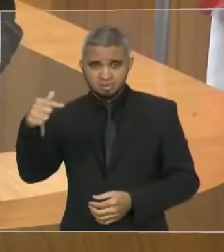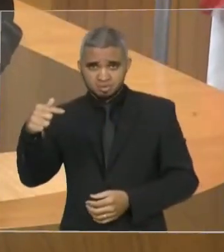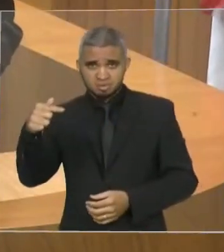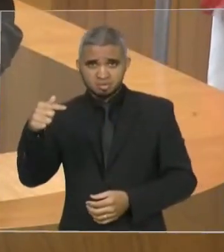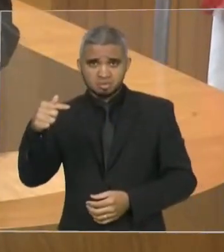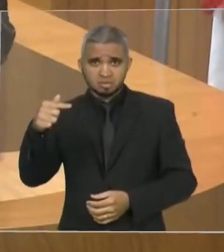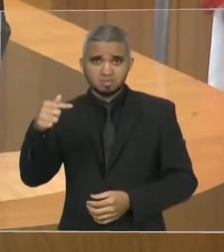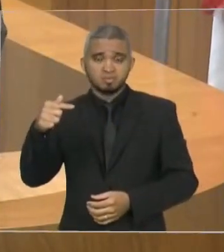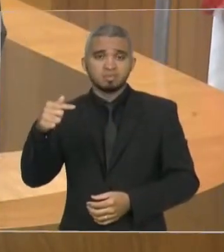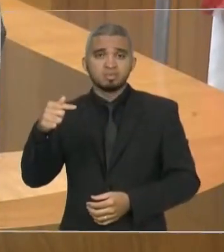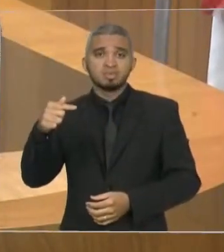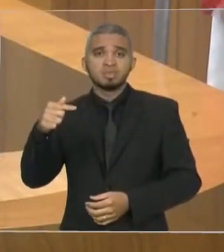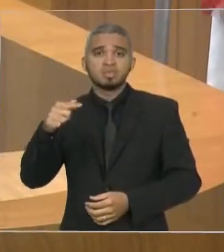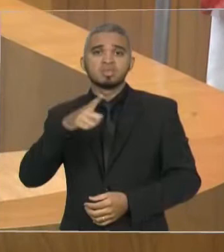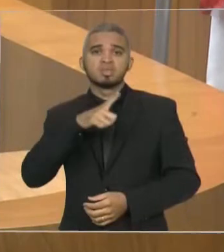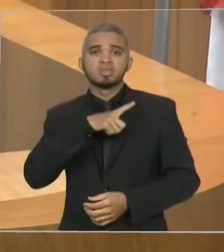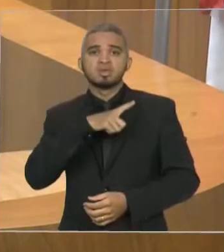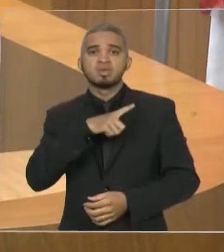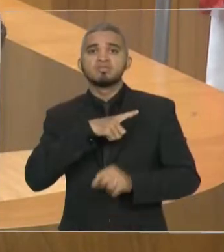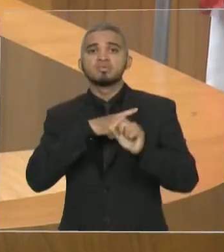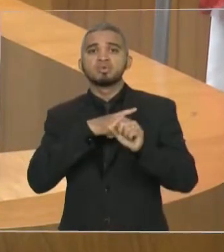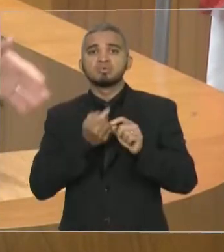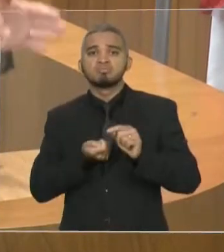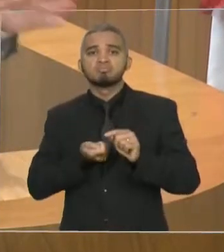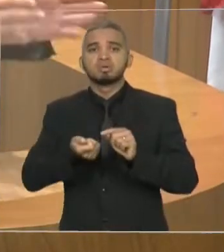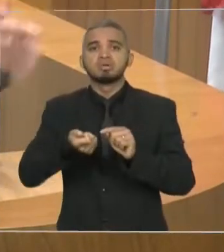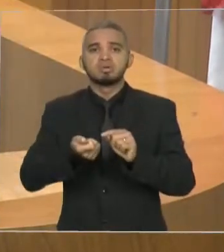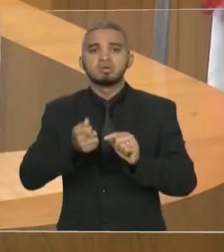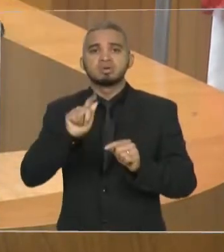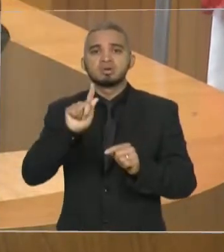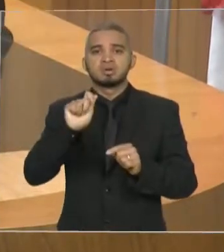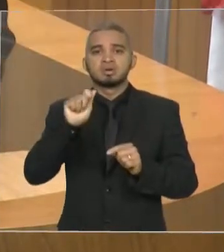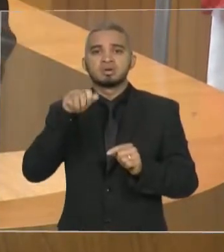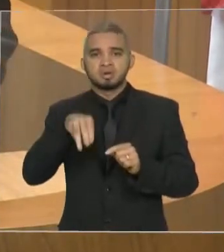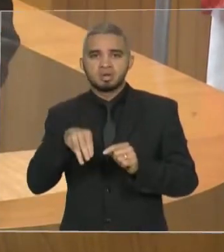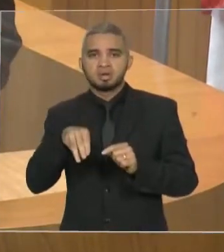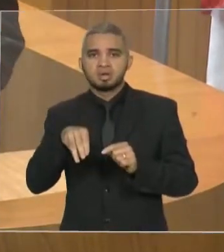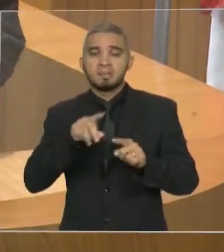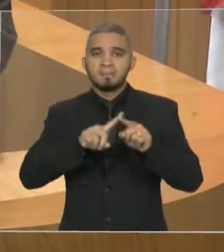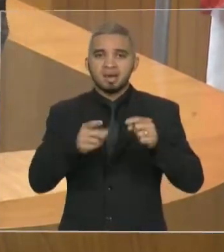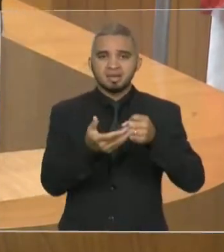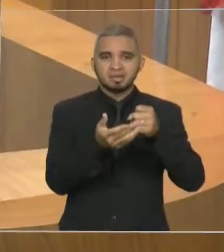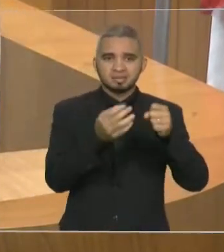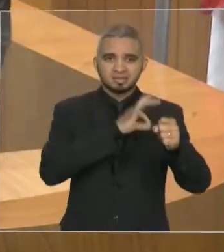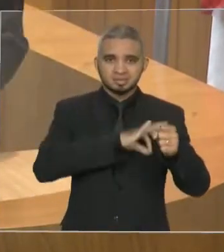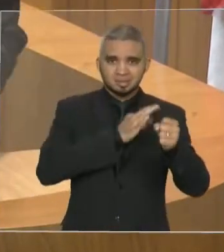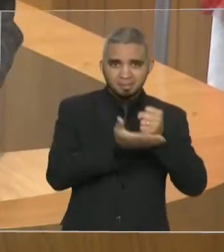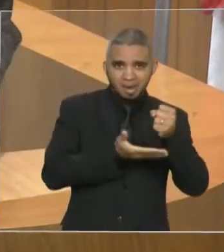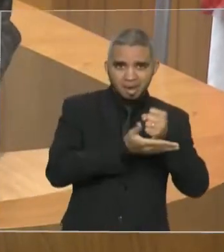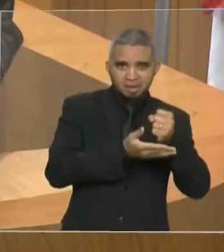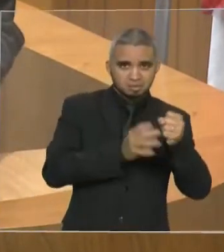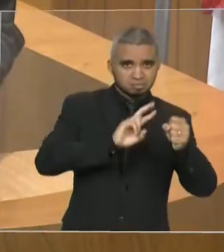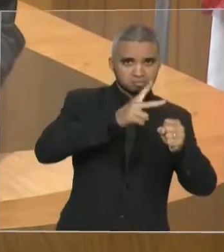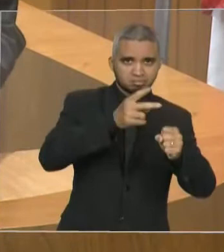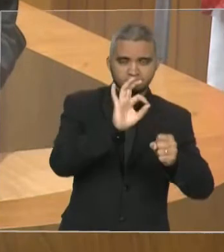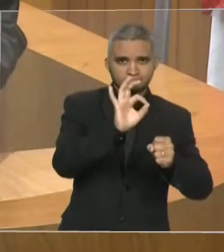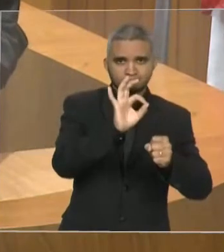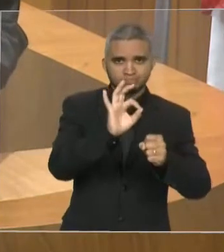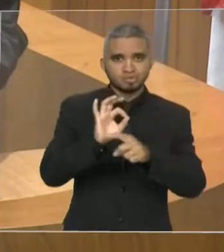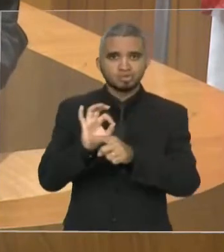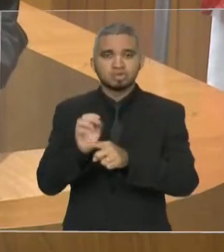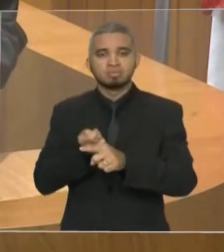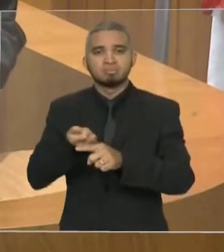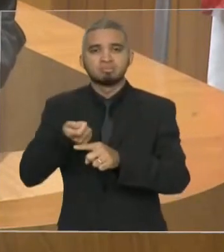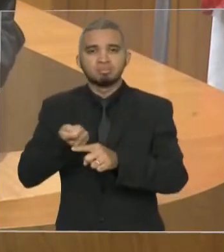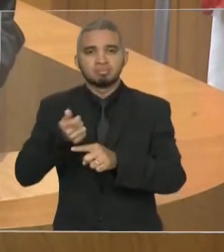foi em cima de uma gratificação da GAM, congelando os vencimentos. E em 2018, agora, quando nós